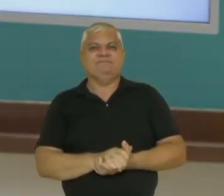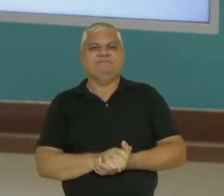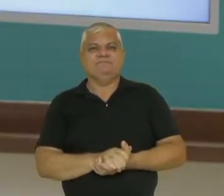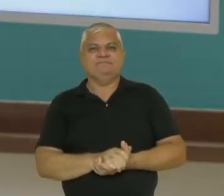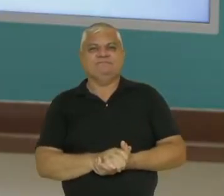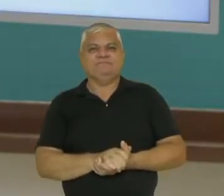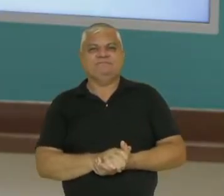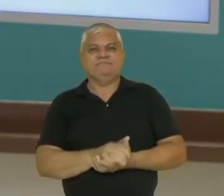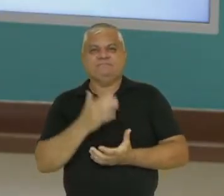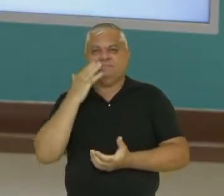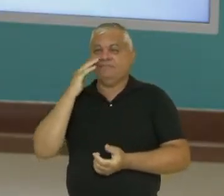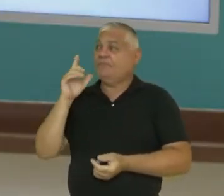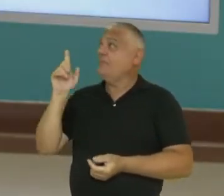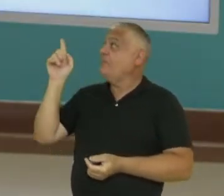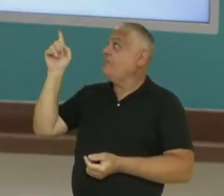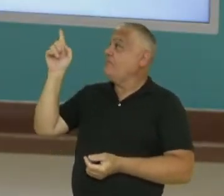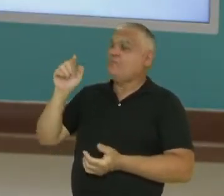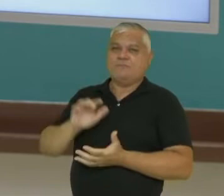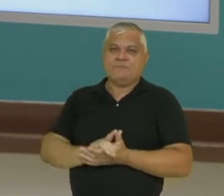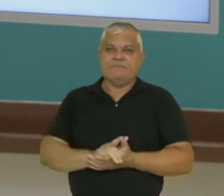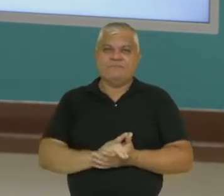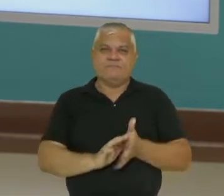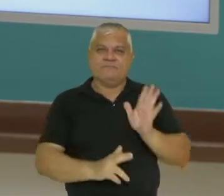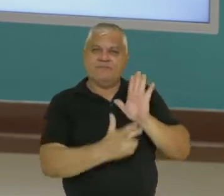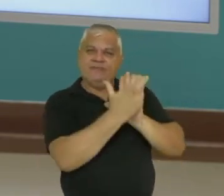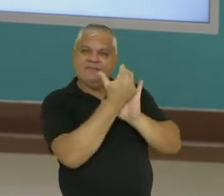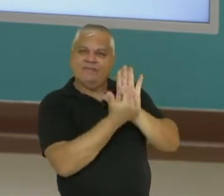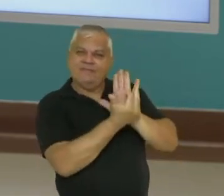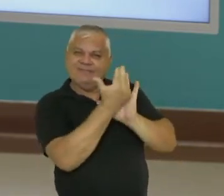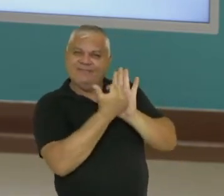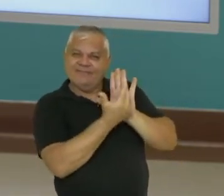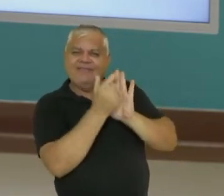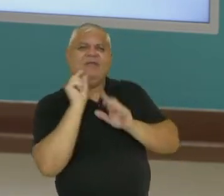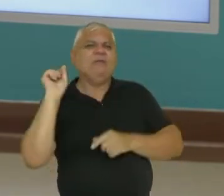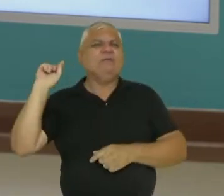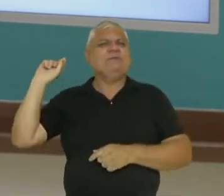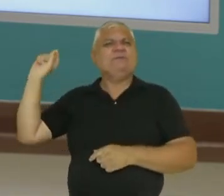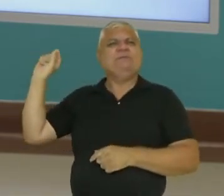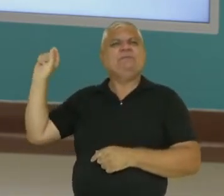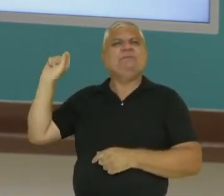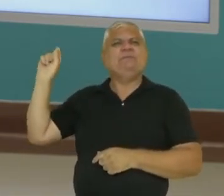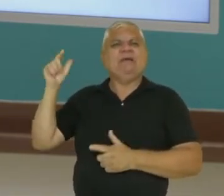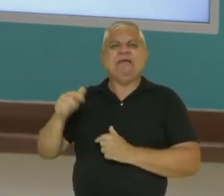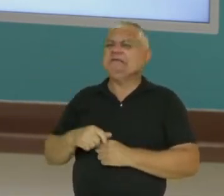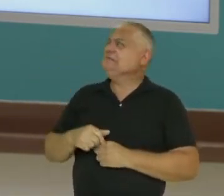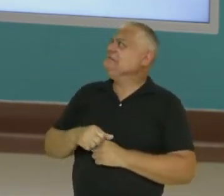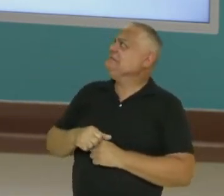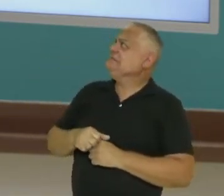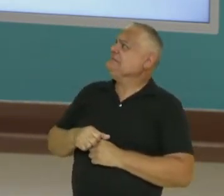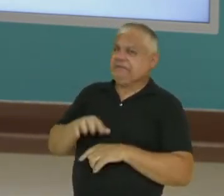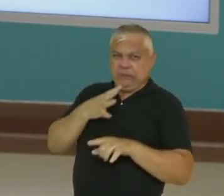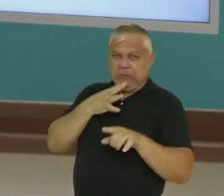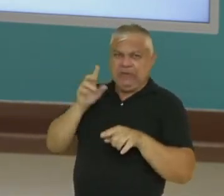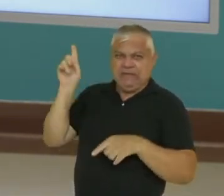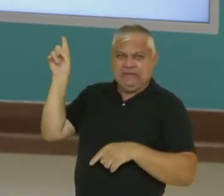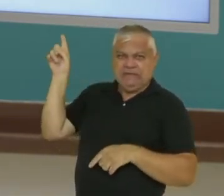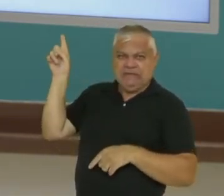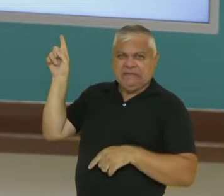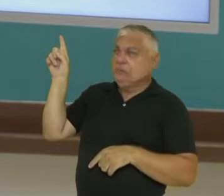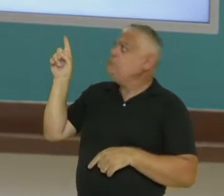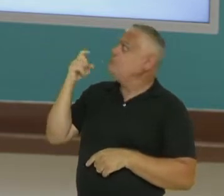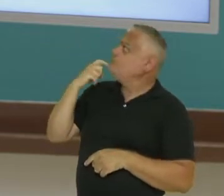Bom, nós temos aqui na tela a presença de um personagem. Quem é esse personagem? Você tem conhecimento de quem é ele?